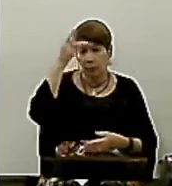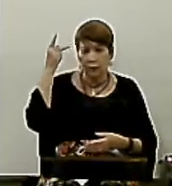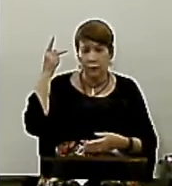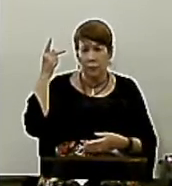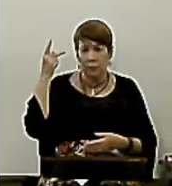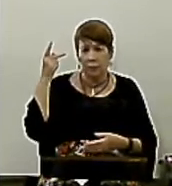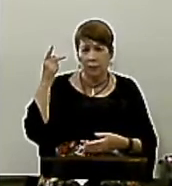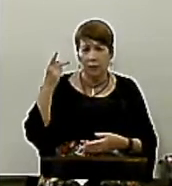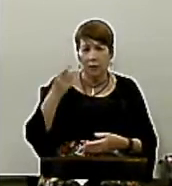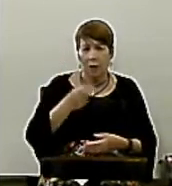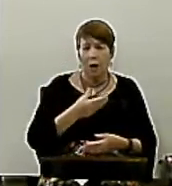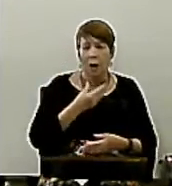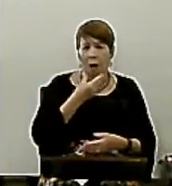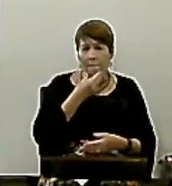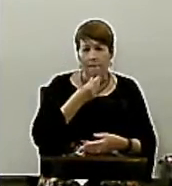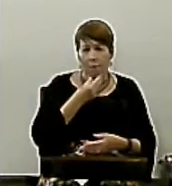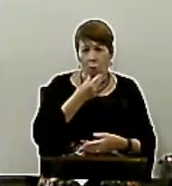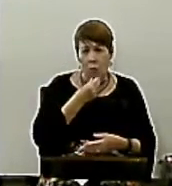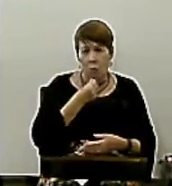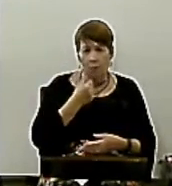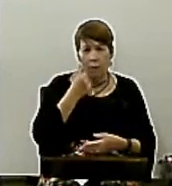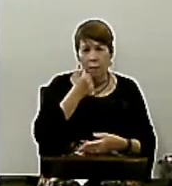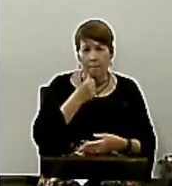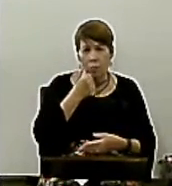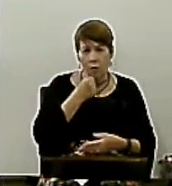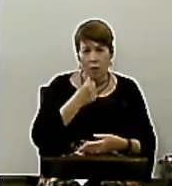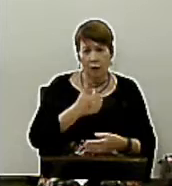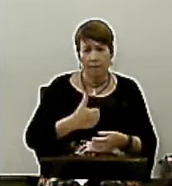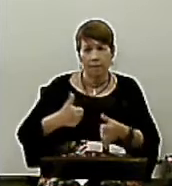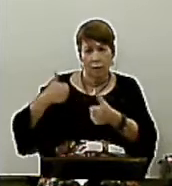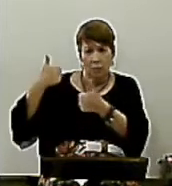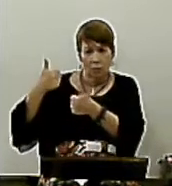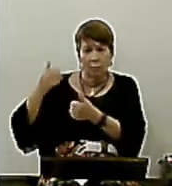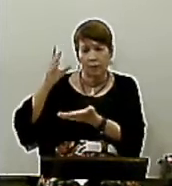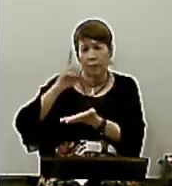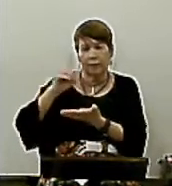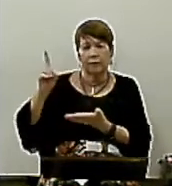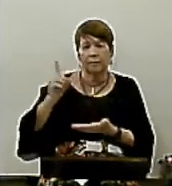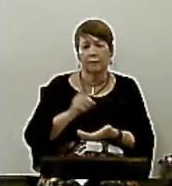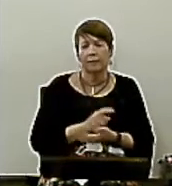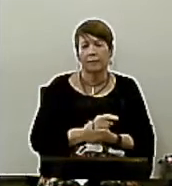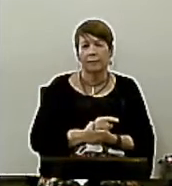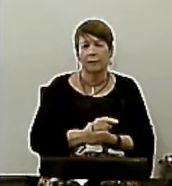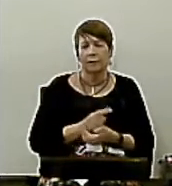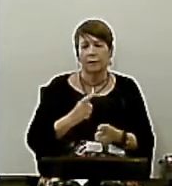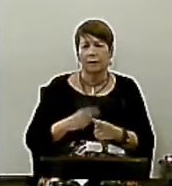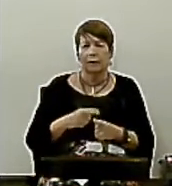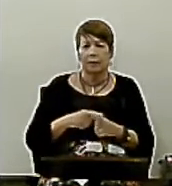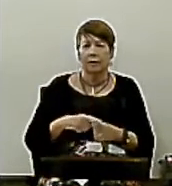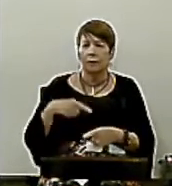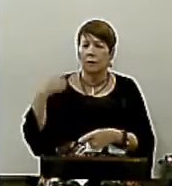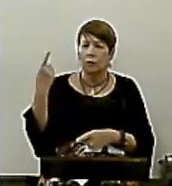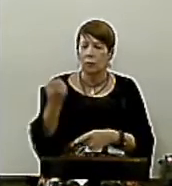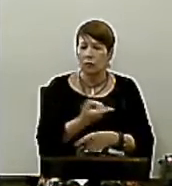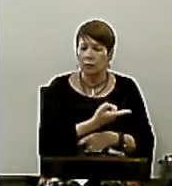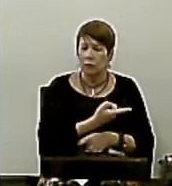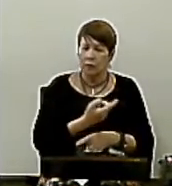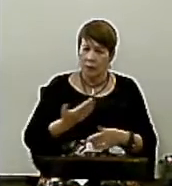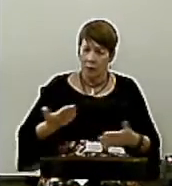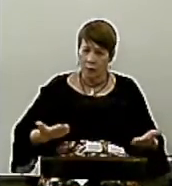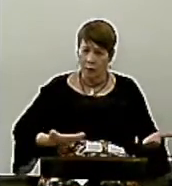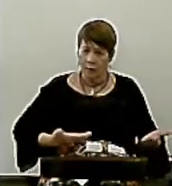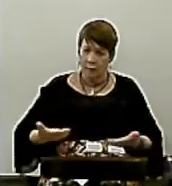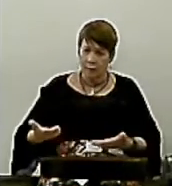Para que ela Seja uma mulher Cristã Melhor Para Deus Porque ele diz Nós somos servos Uns